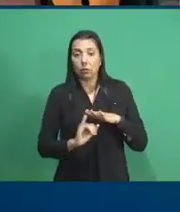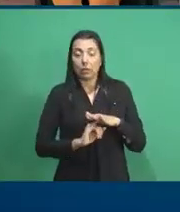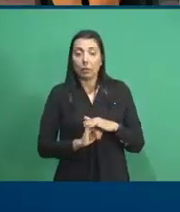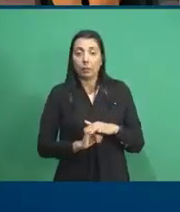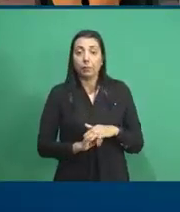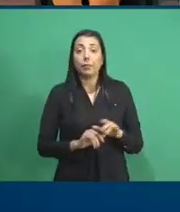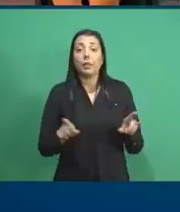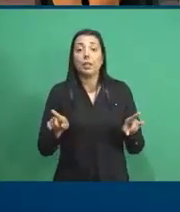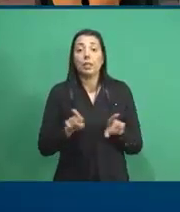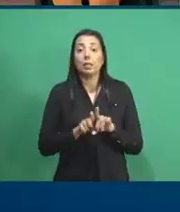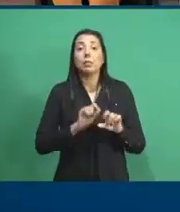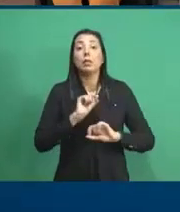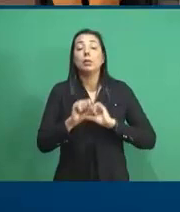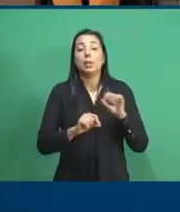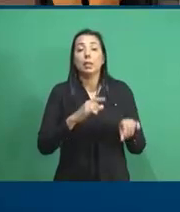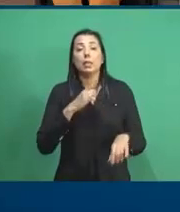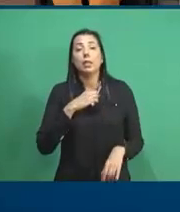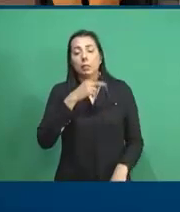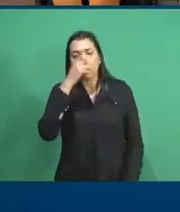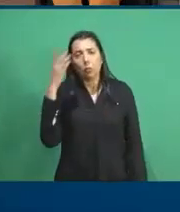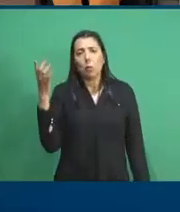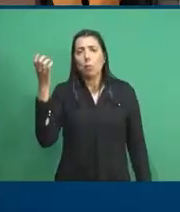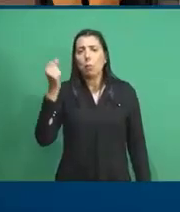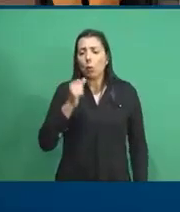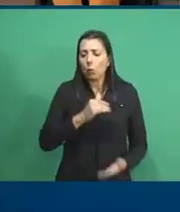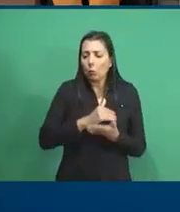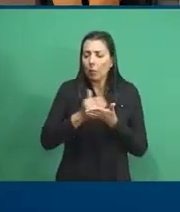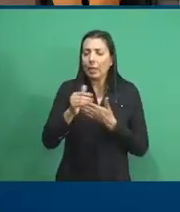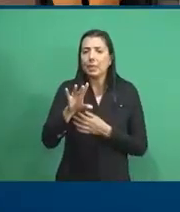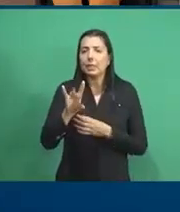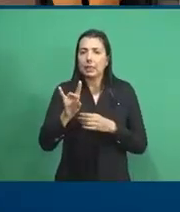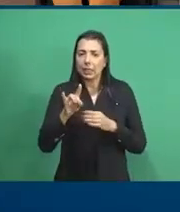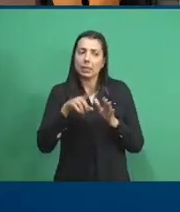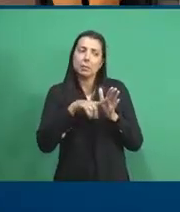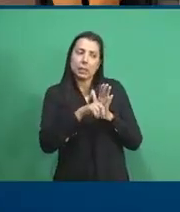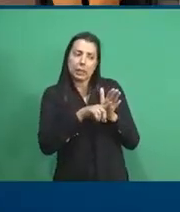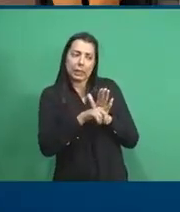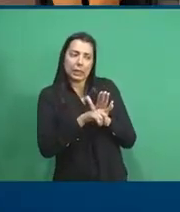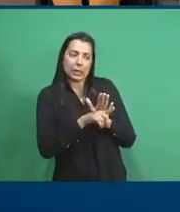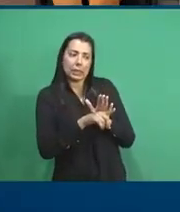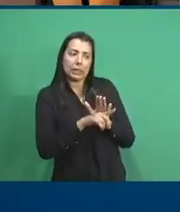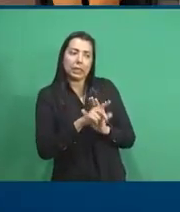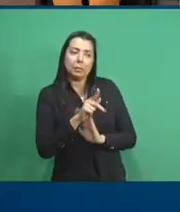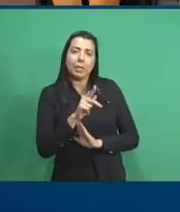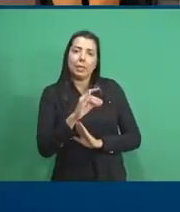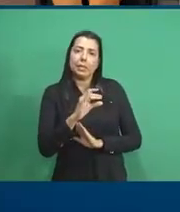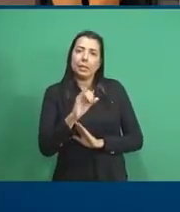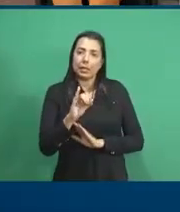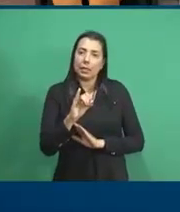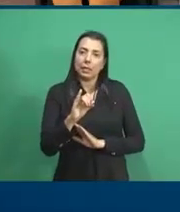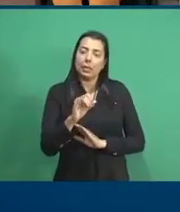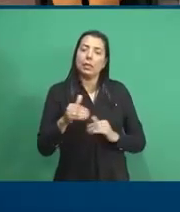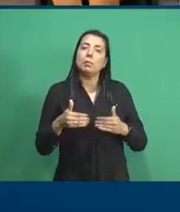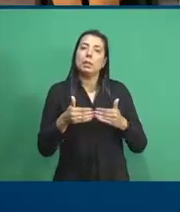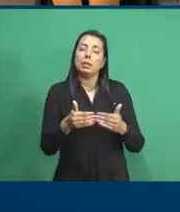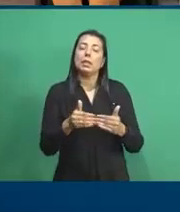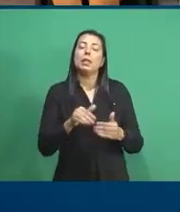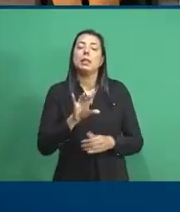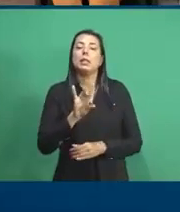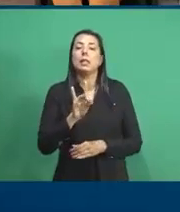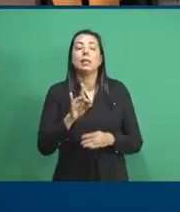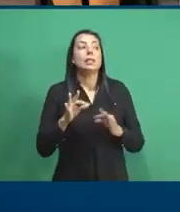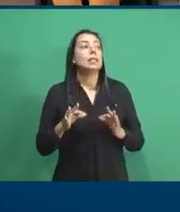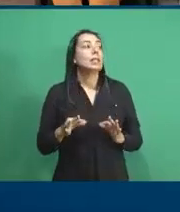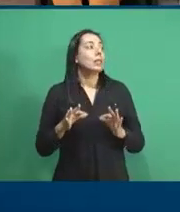Além disso, temos bolsistas de iniciação científica, bolsistas PCI, do Ministério de Ciência e Ecologia,